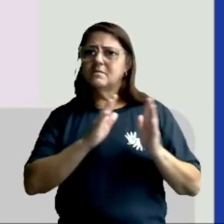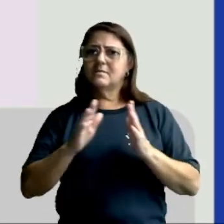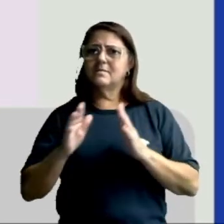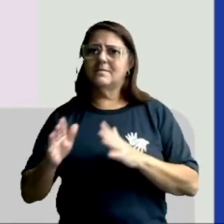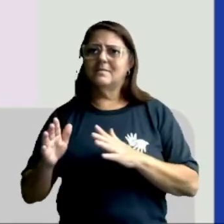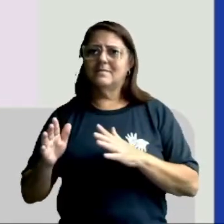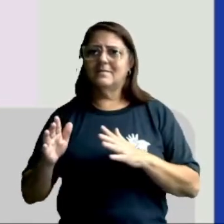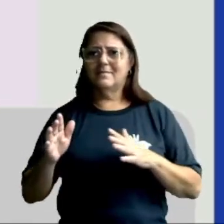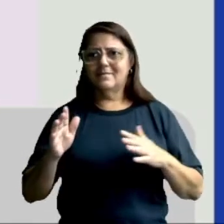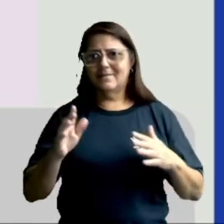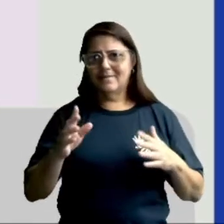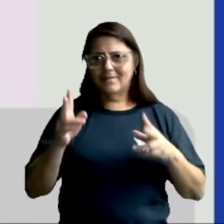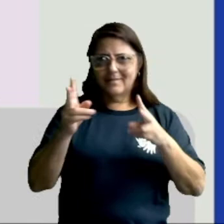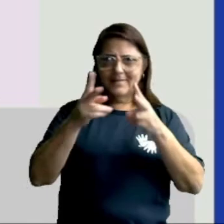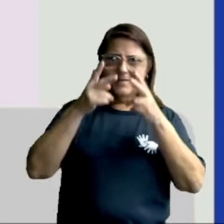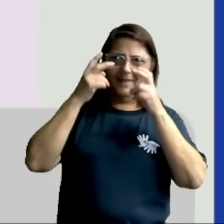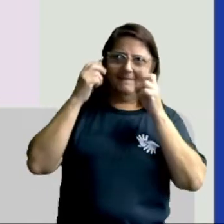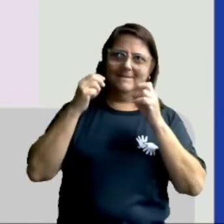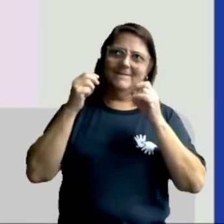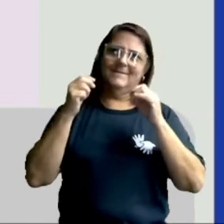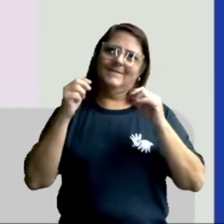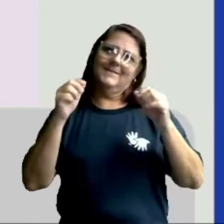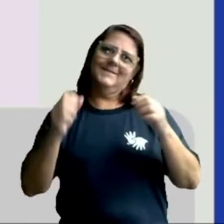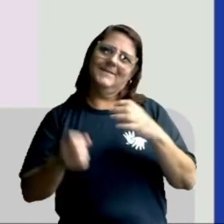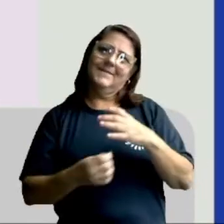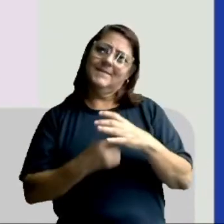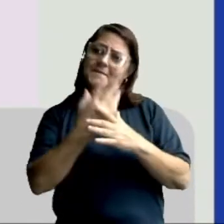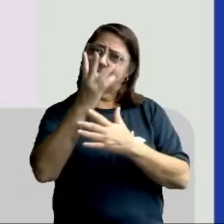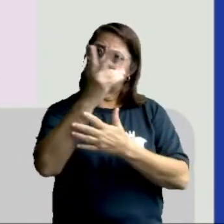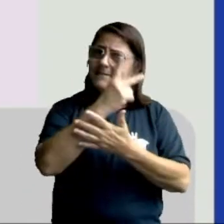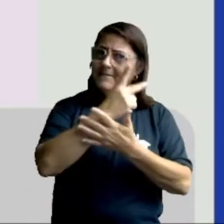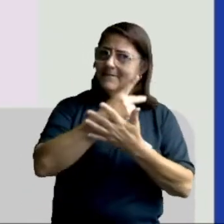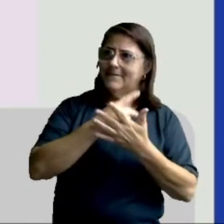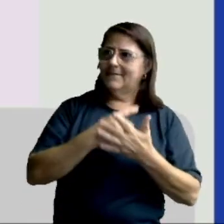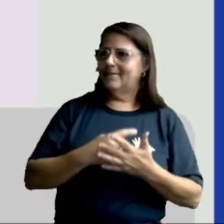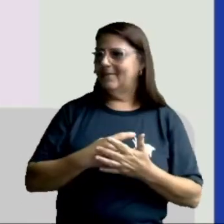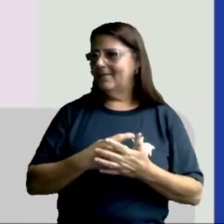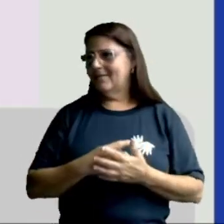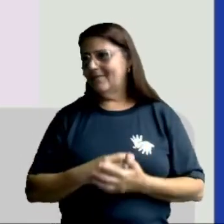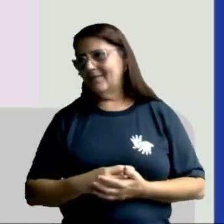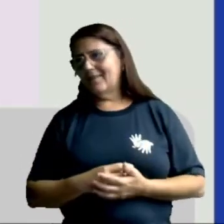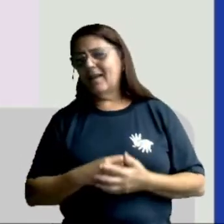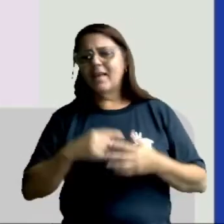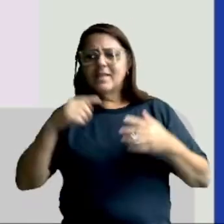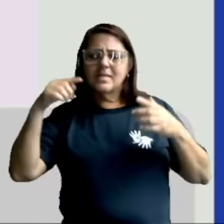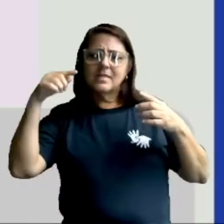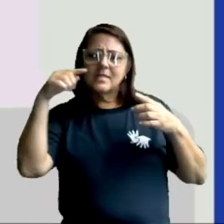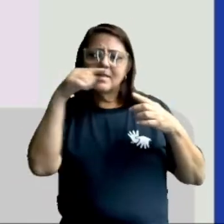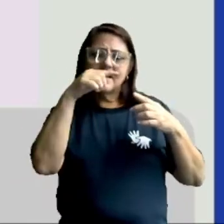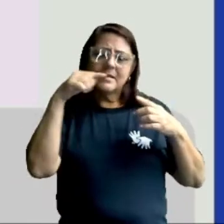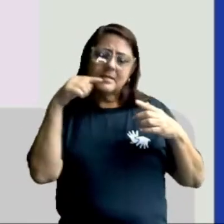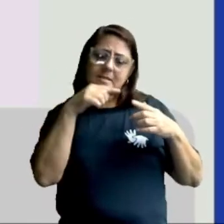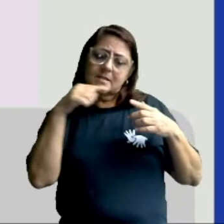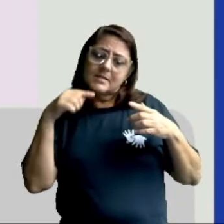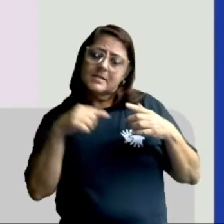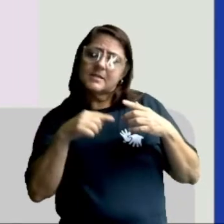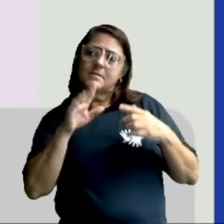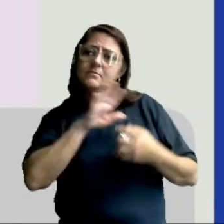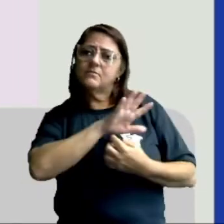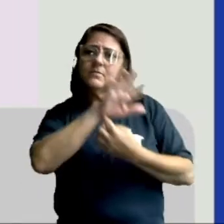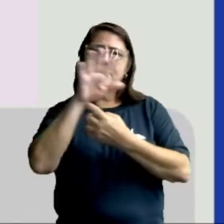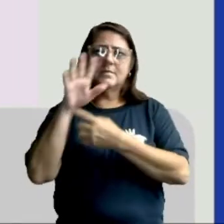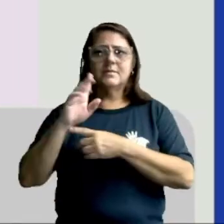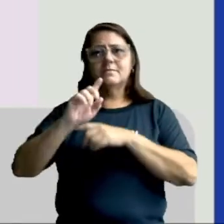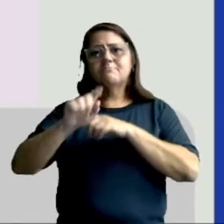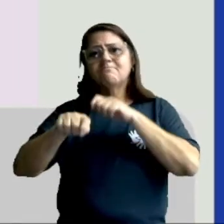imagem vocês podem observar a planta e a setinha marcando cada parte da planta.